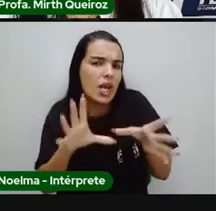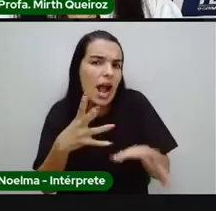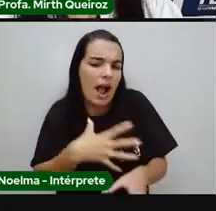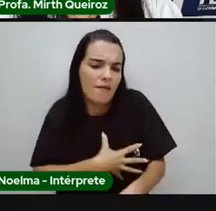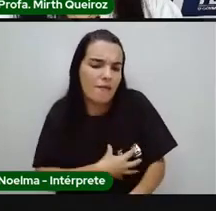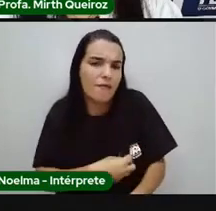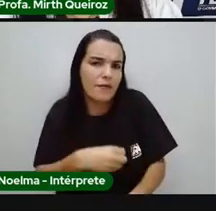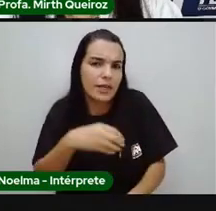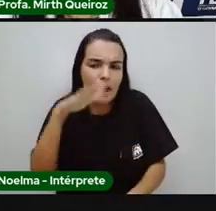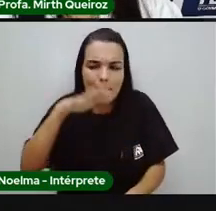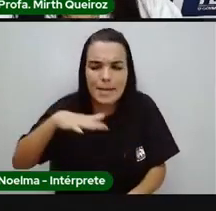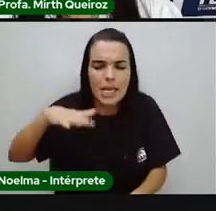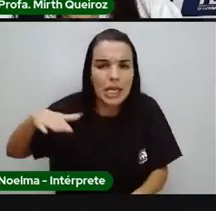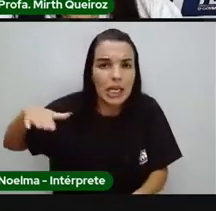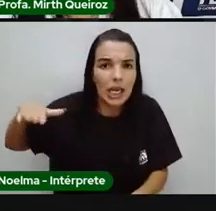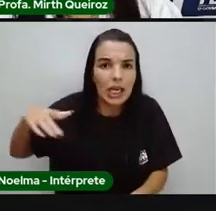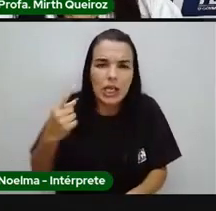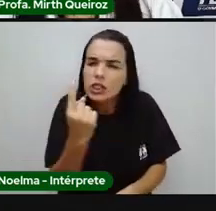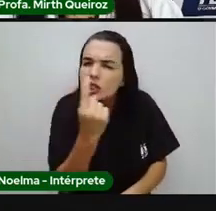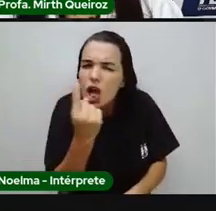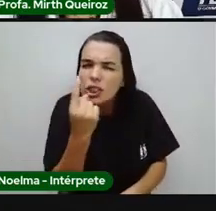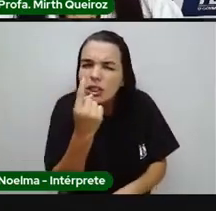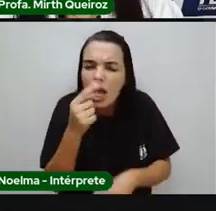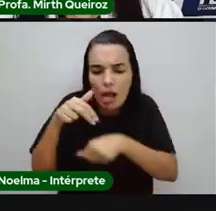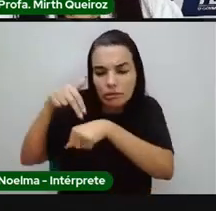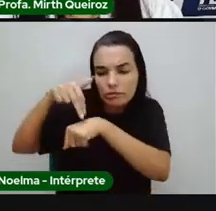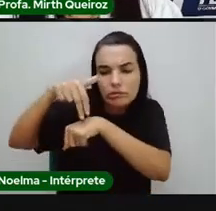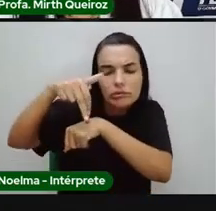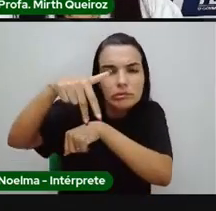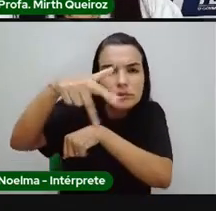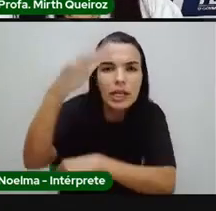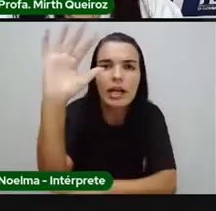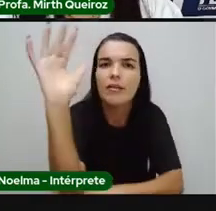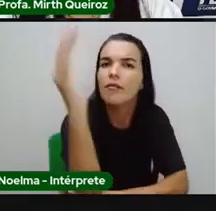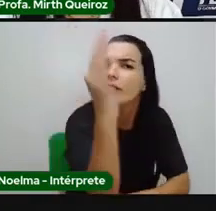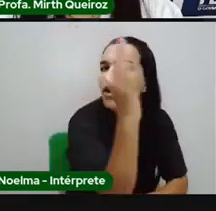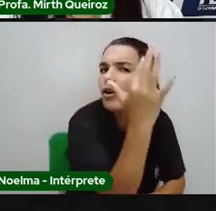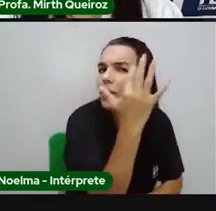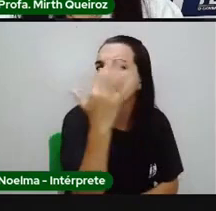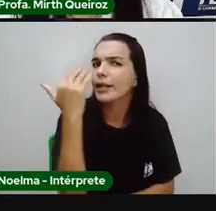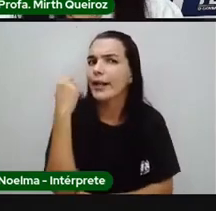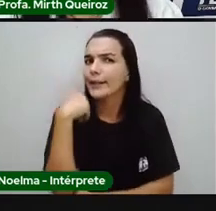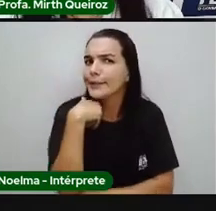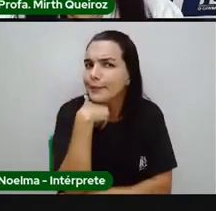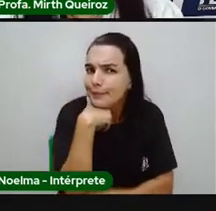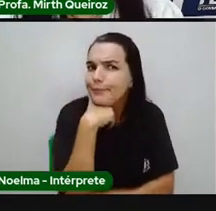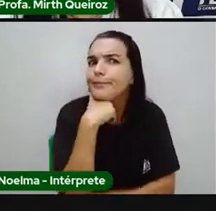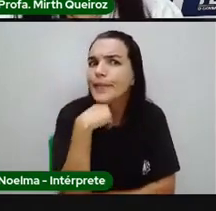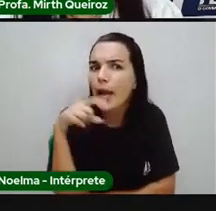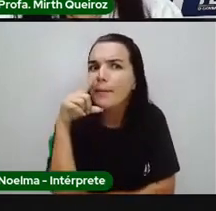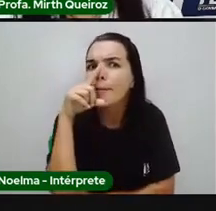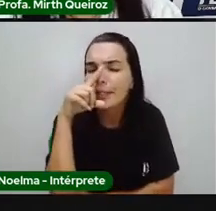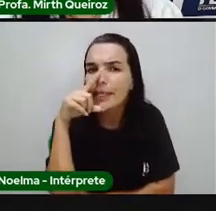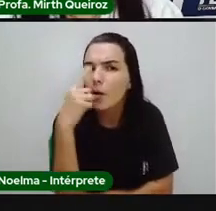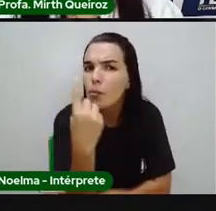a casa da vovó sozinha? Olha que perigo para uma criança, não é verdade?